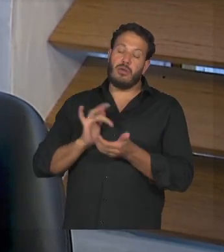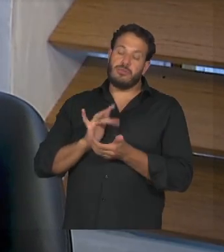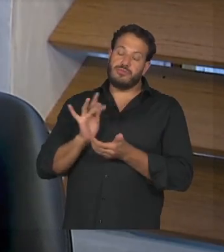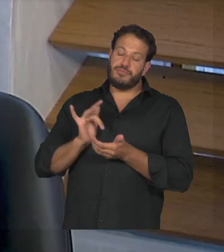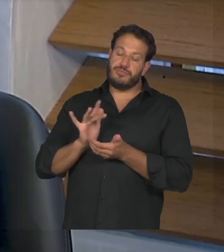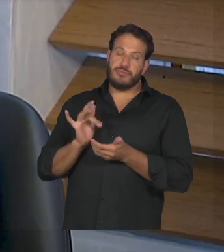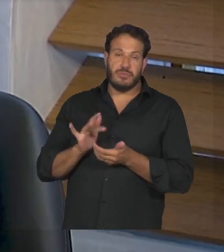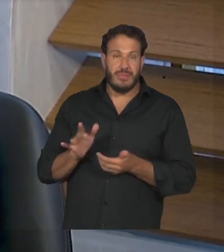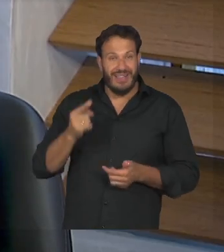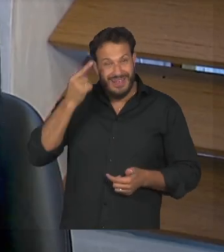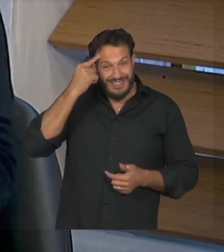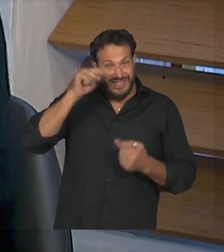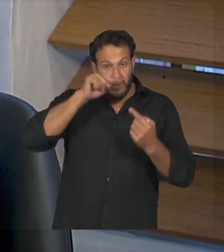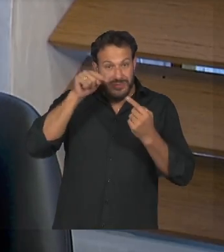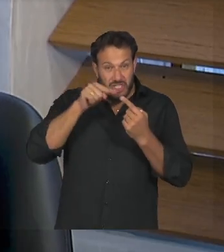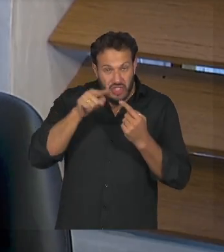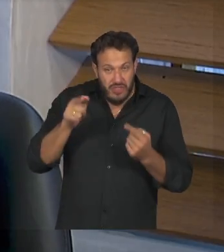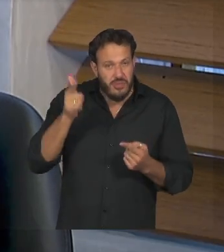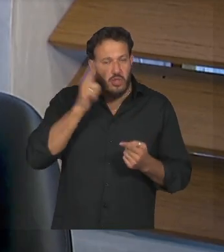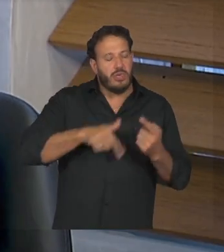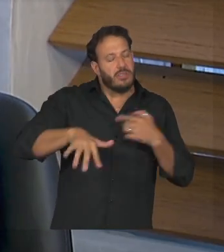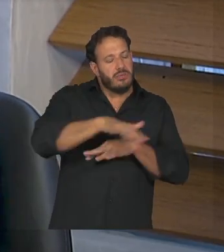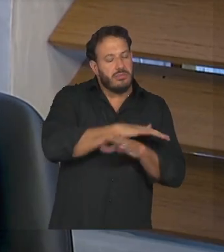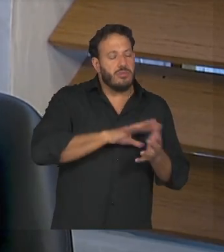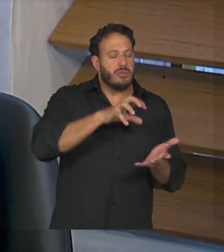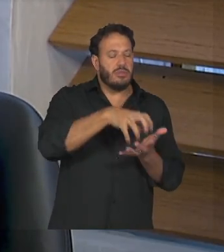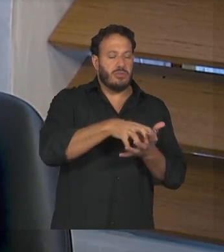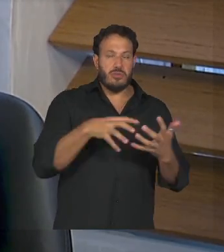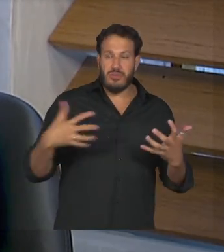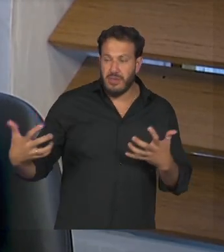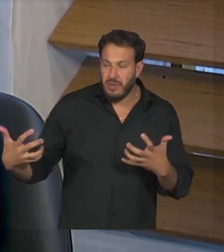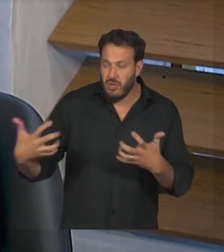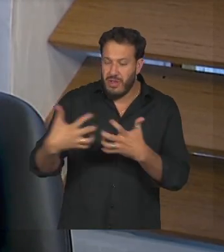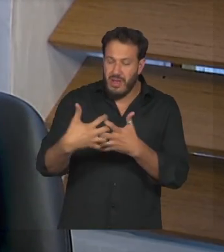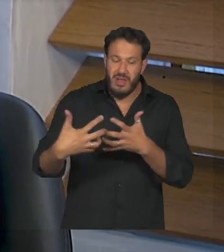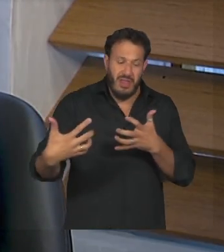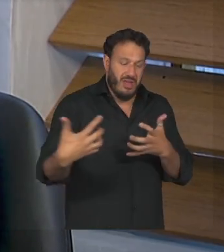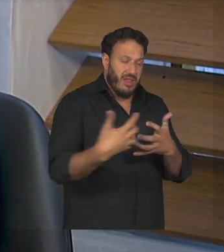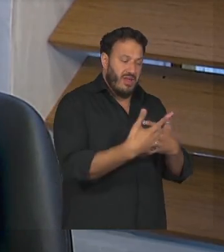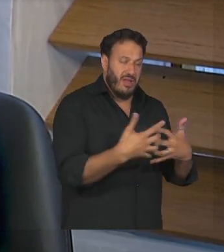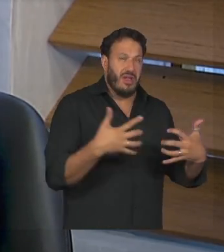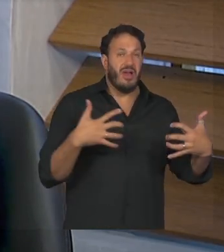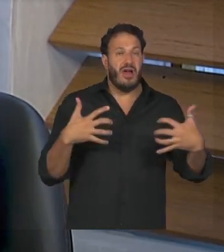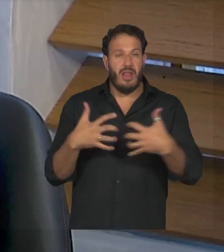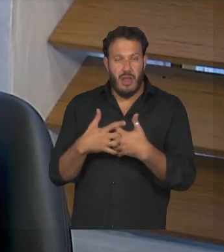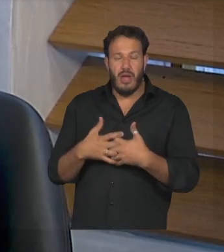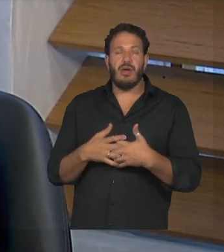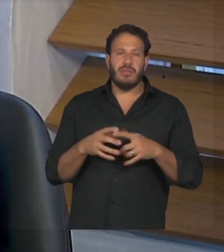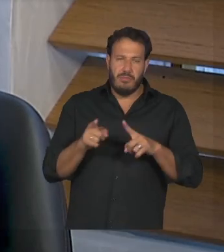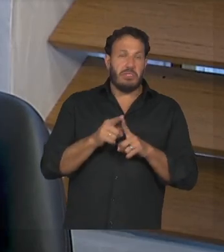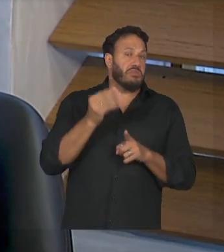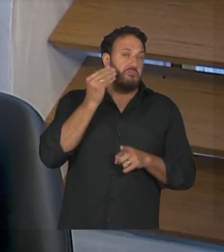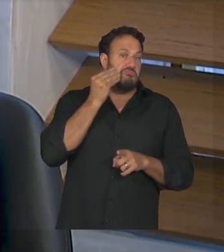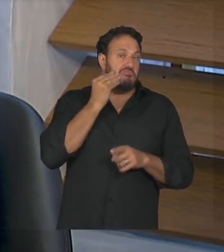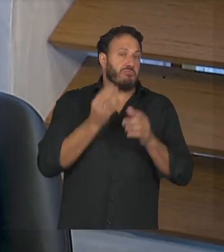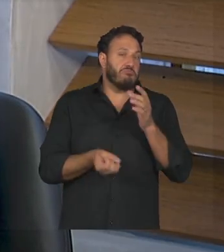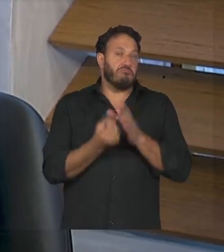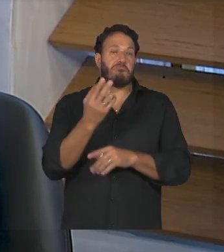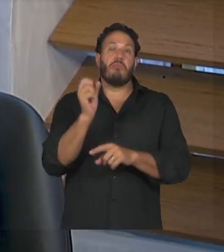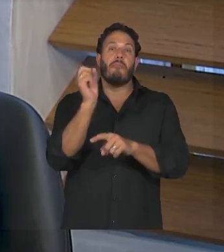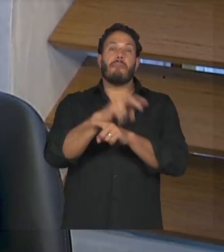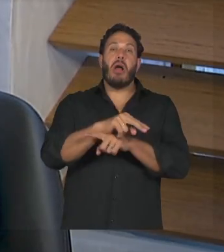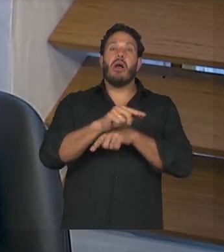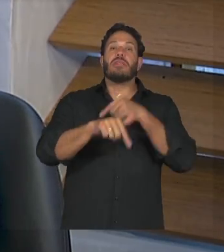a ideia é que a gente tenha um centro bem integrado e de empregabilidade para essas mães